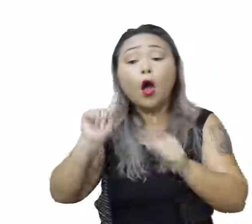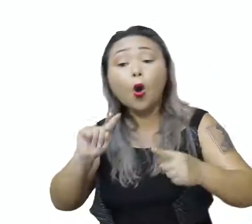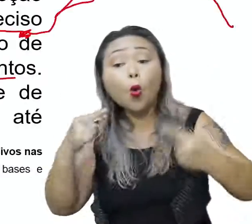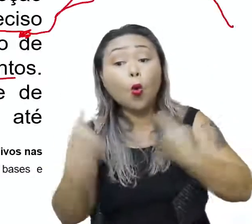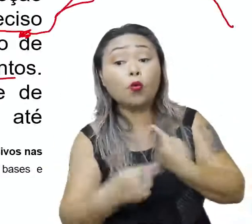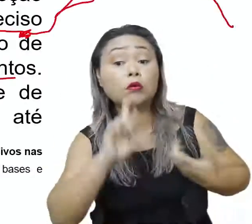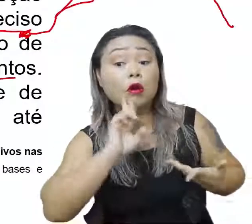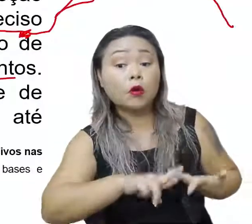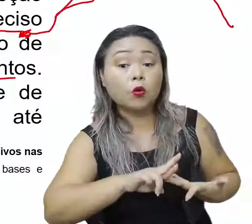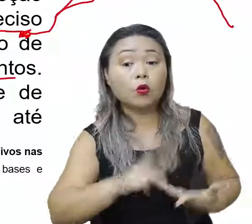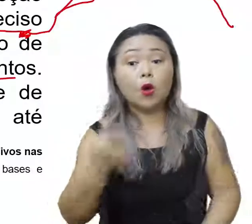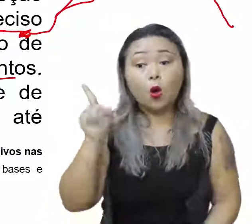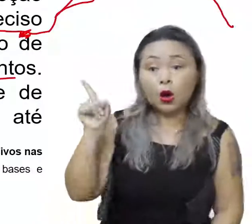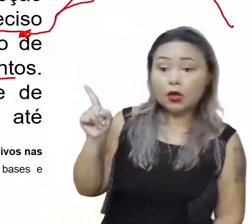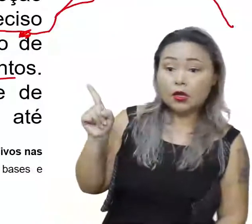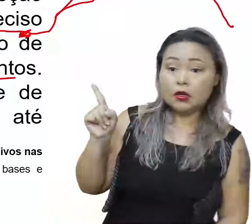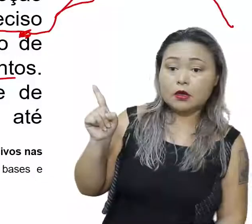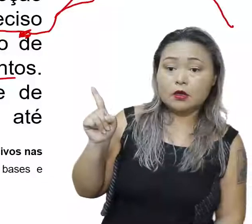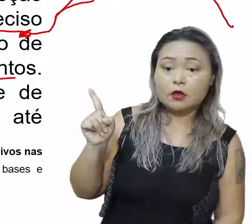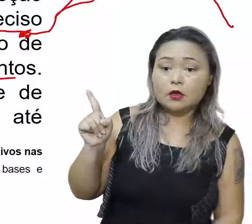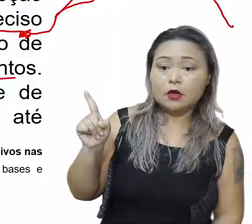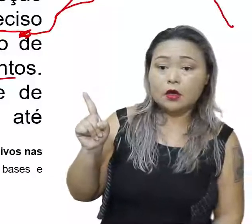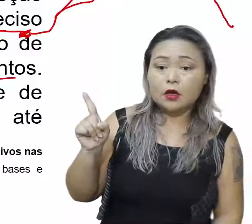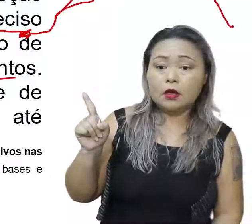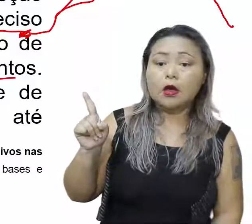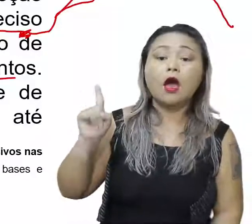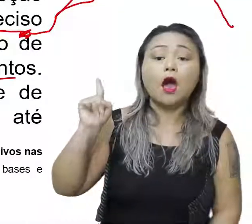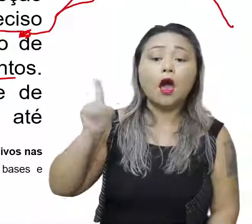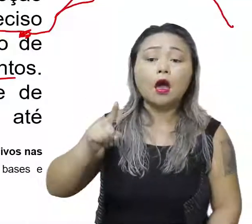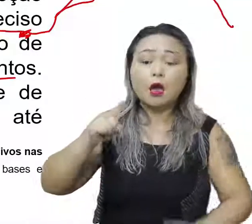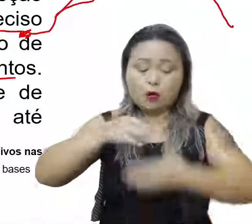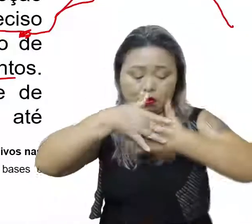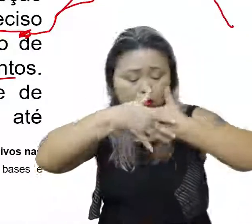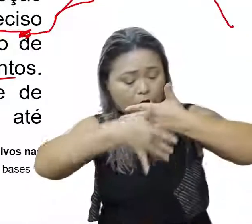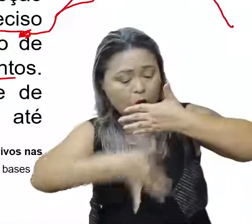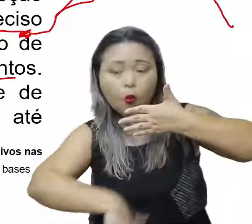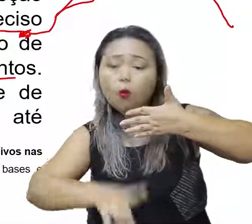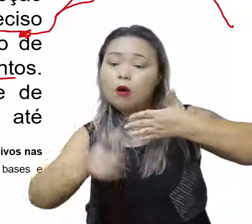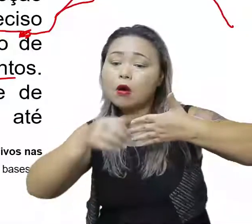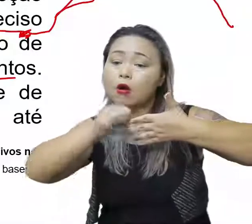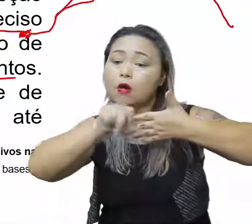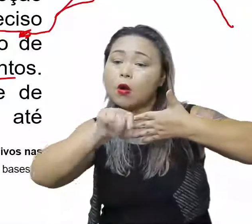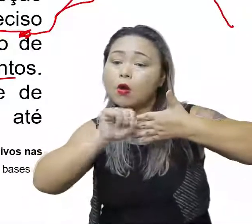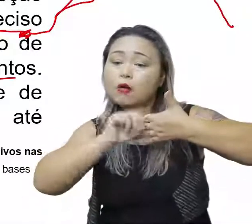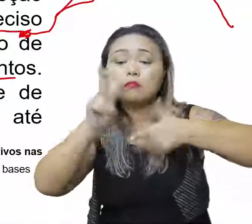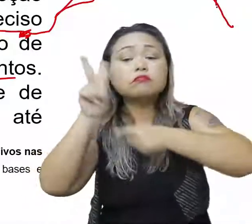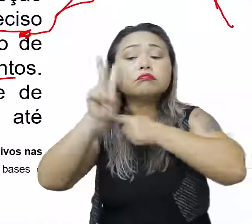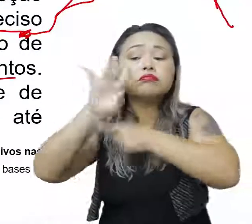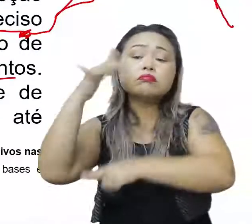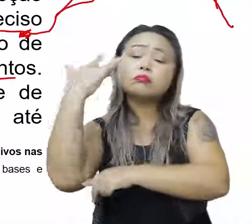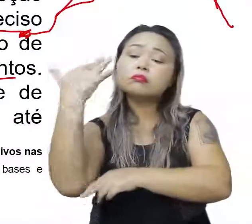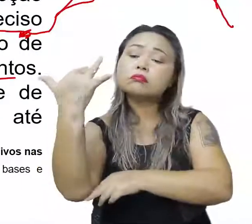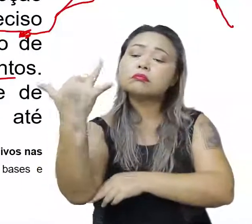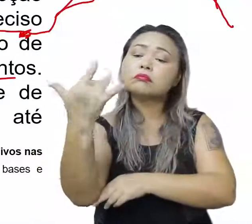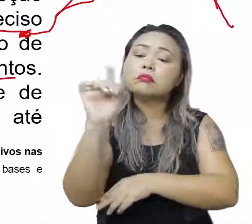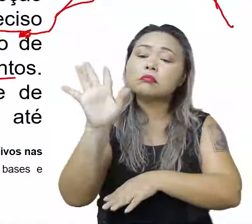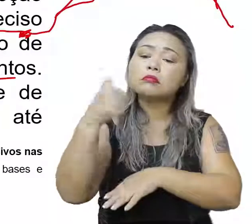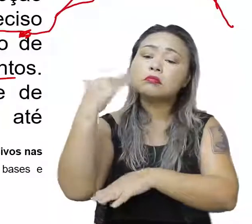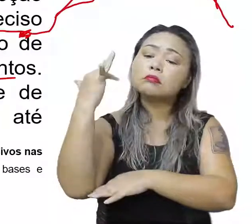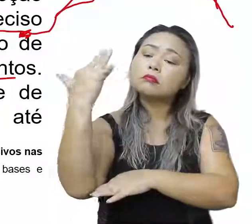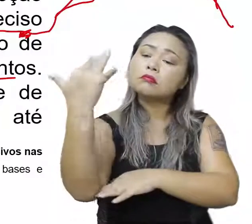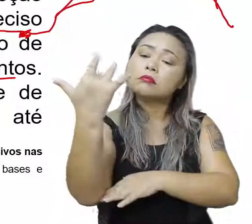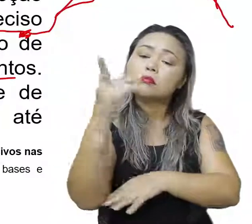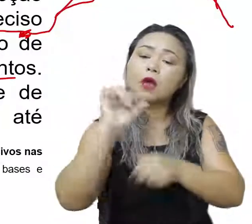a essa solução. Portanto, olha aqui, isso aqui, encosta, encosta, aqui eu preservei a vegetação, tá?